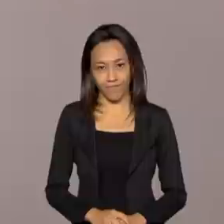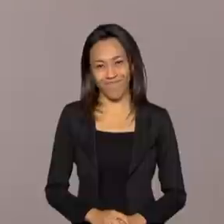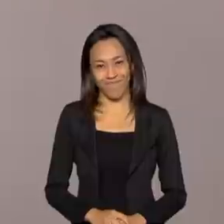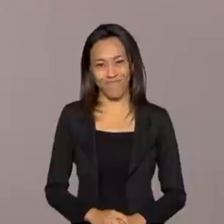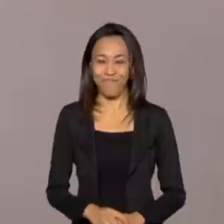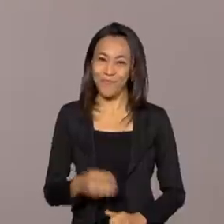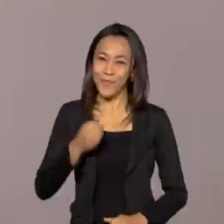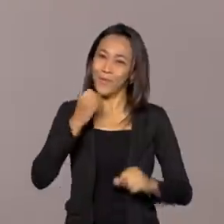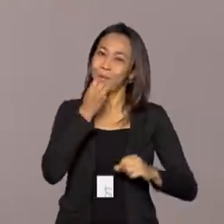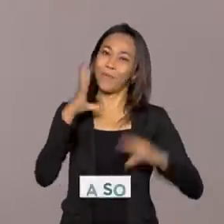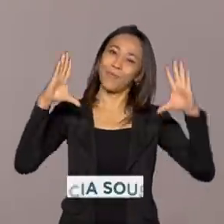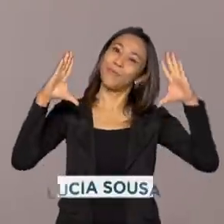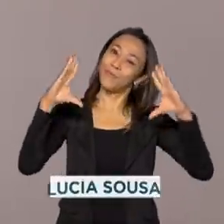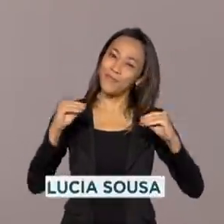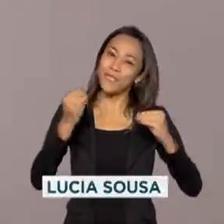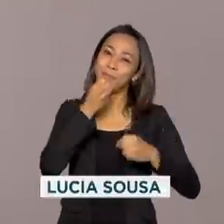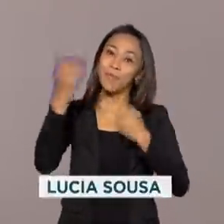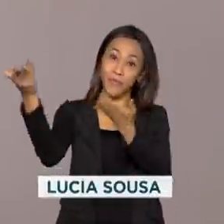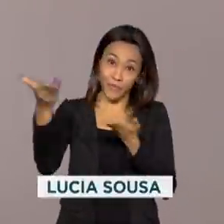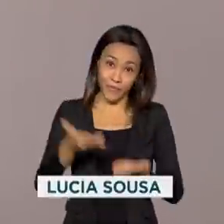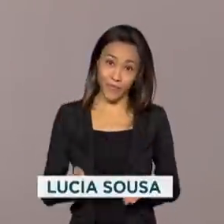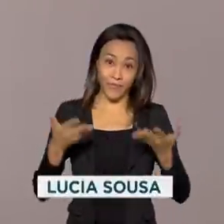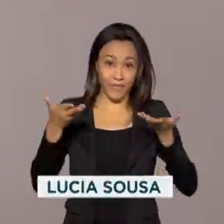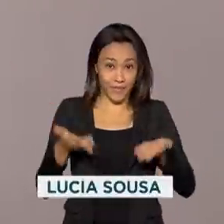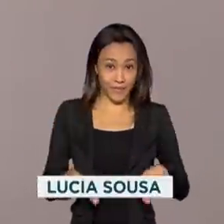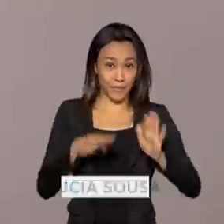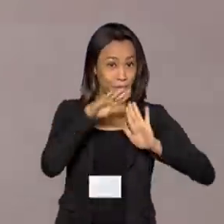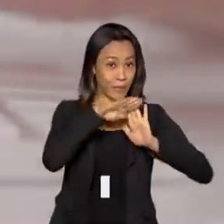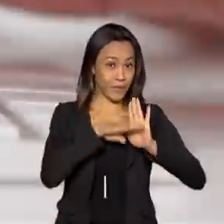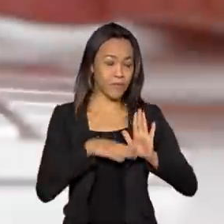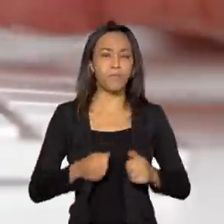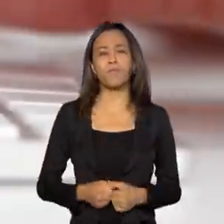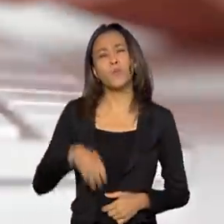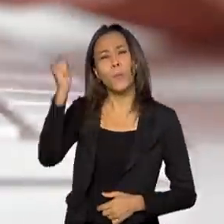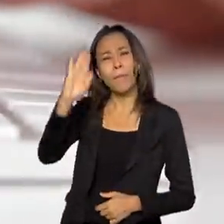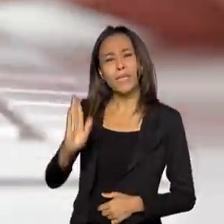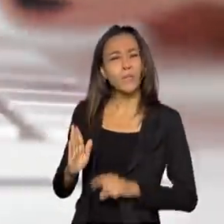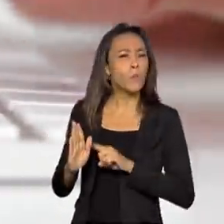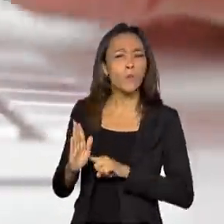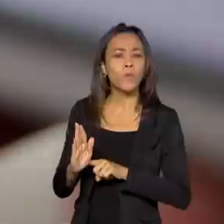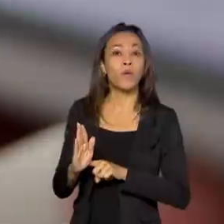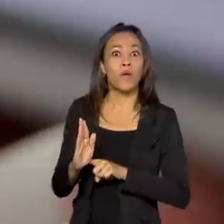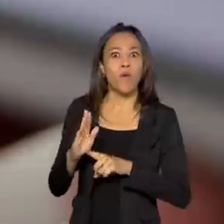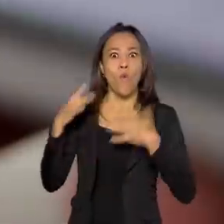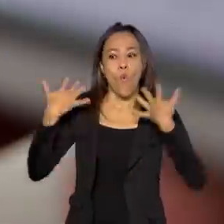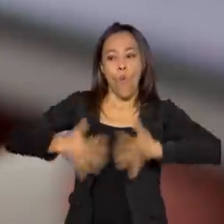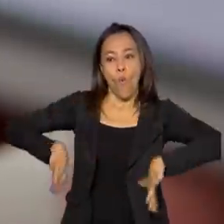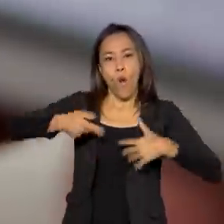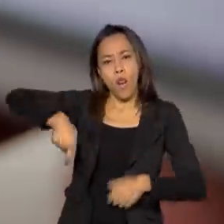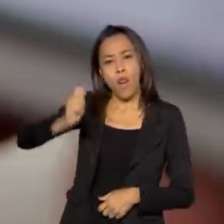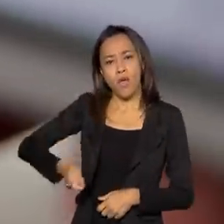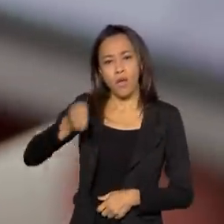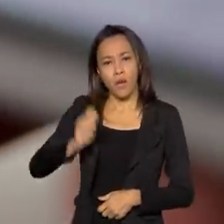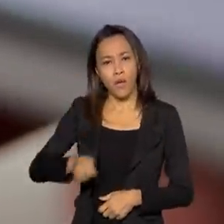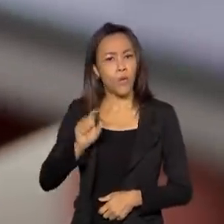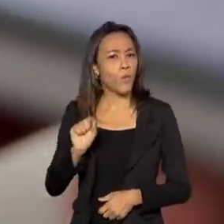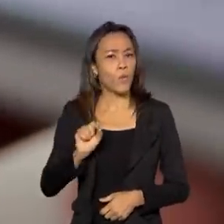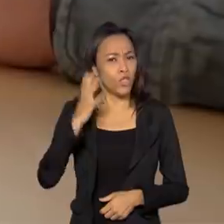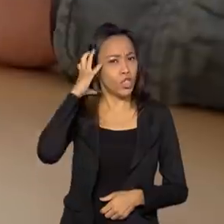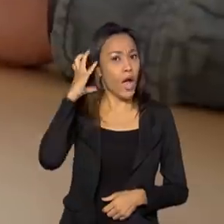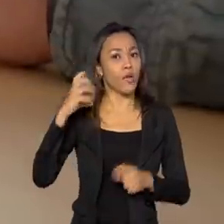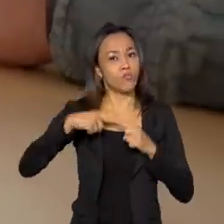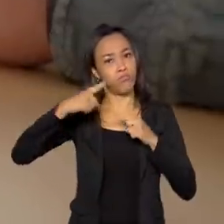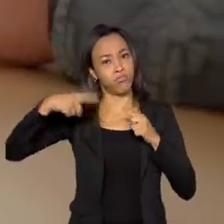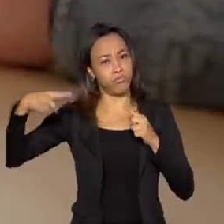Olá, boa noite e seja bem-vindo ao Brasil em Pauta. O Brasil está prestes a fazer o maior leilão de radiofrequência da história